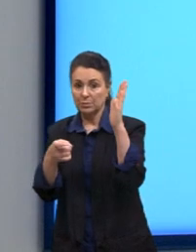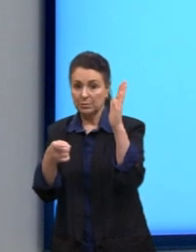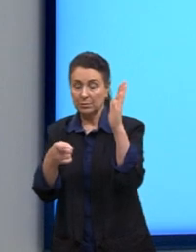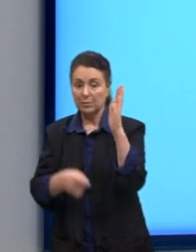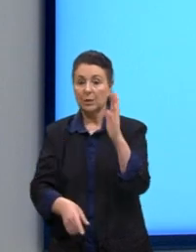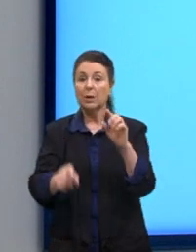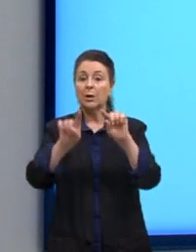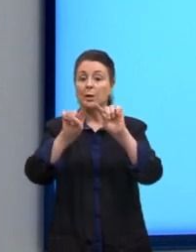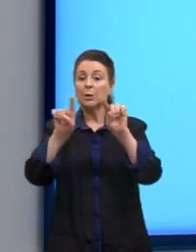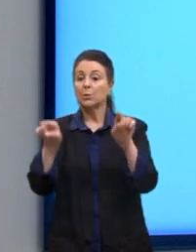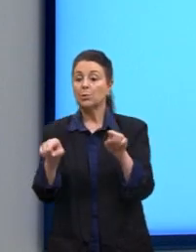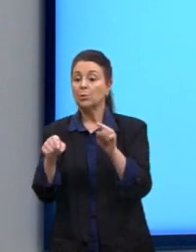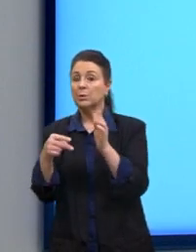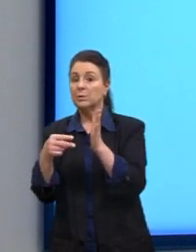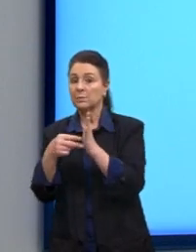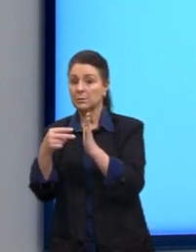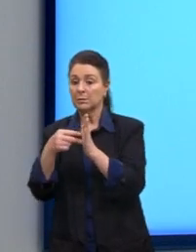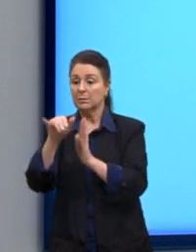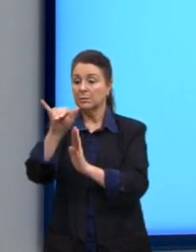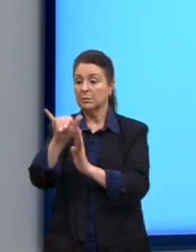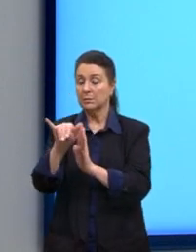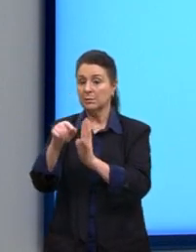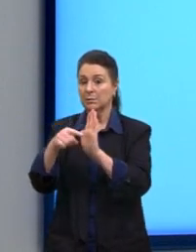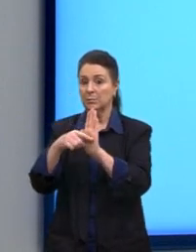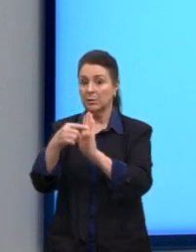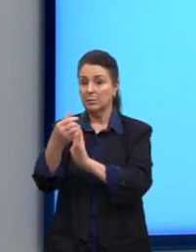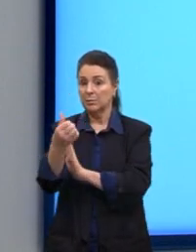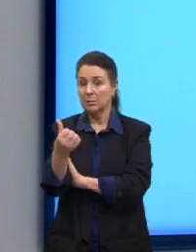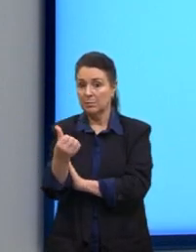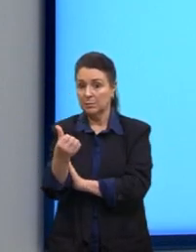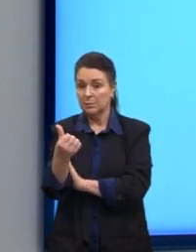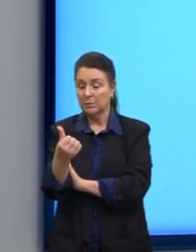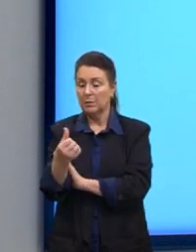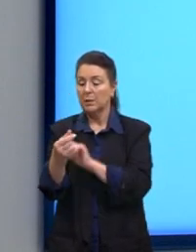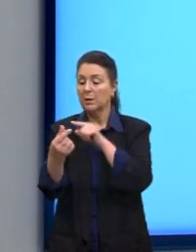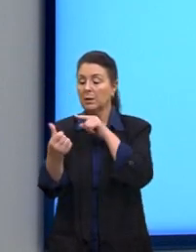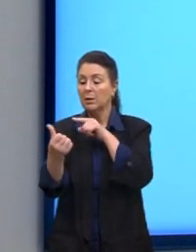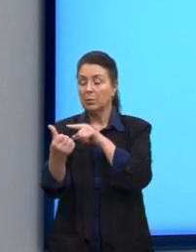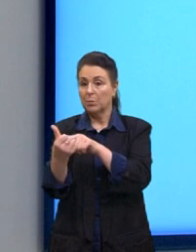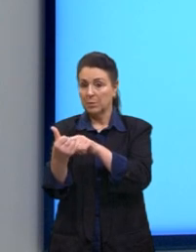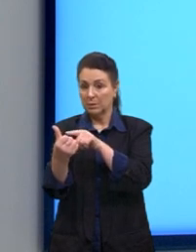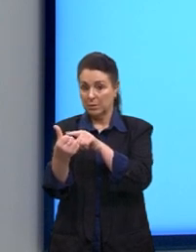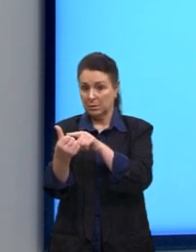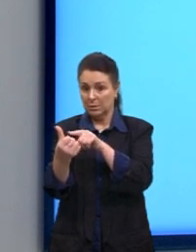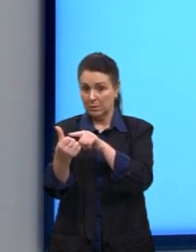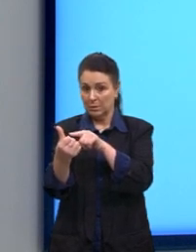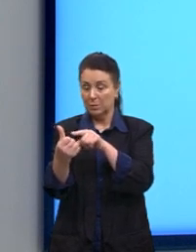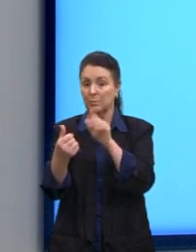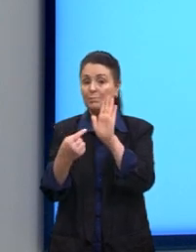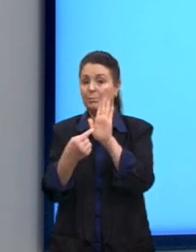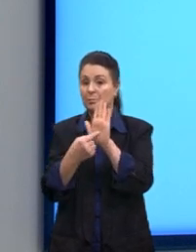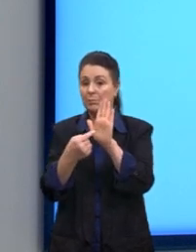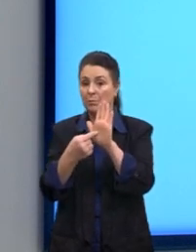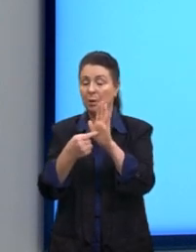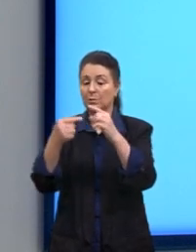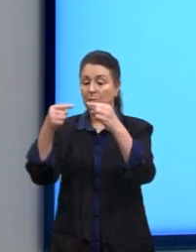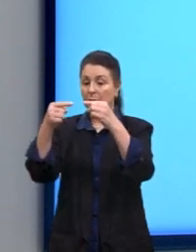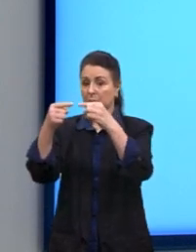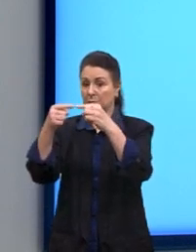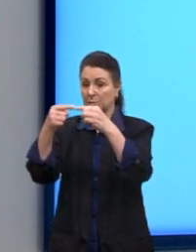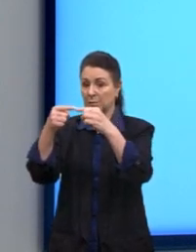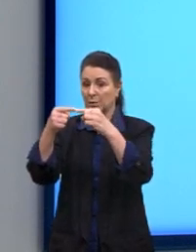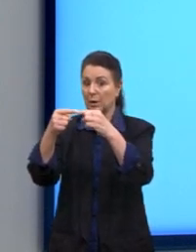parênteses, nós tínhamos o Y menos 6. O 6 indica a coordenada do eixo Y.